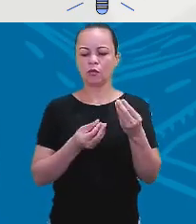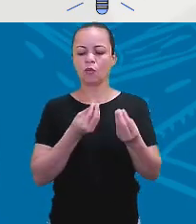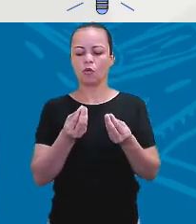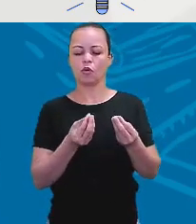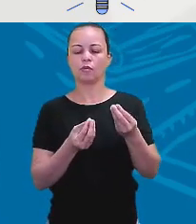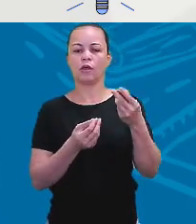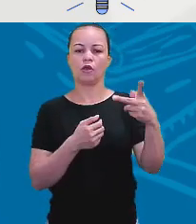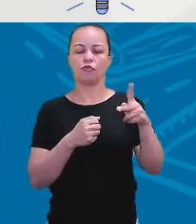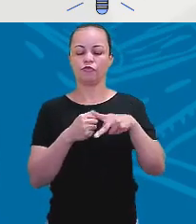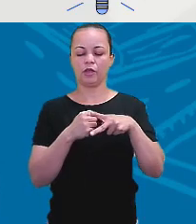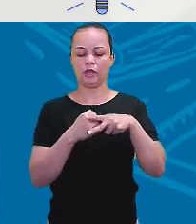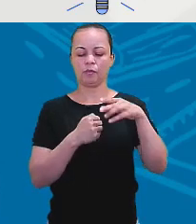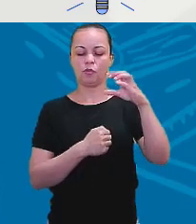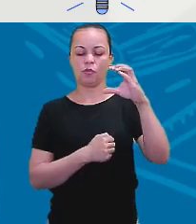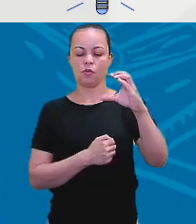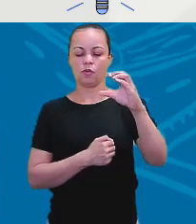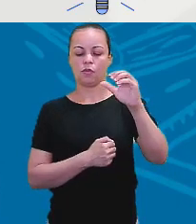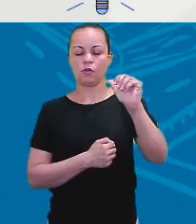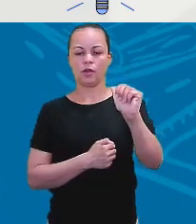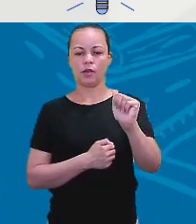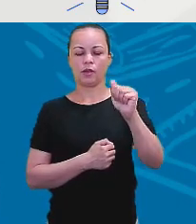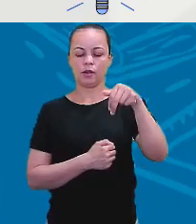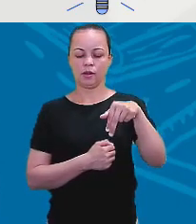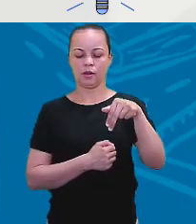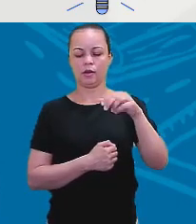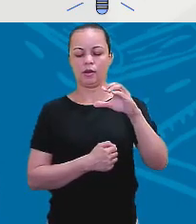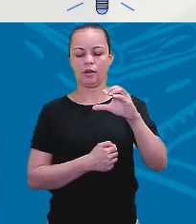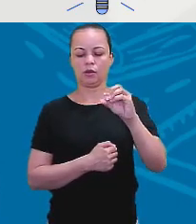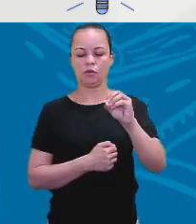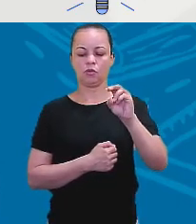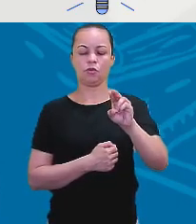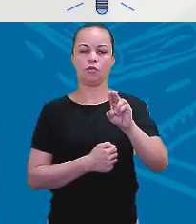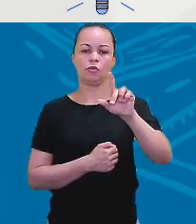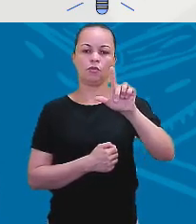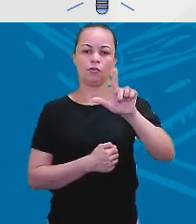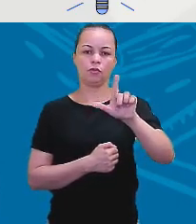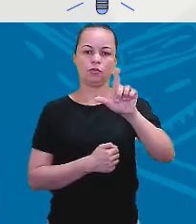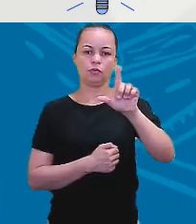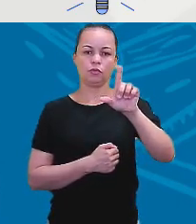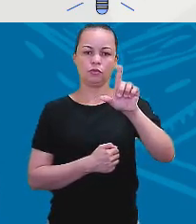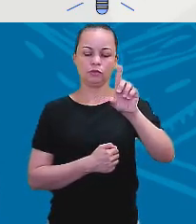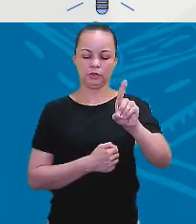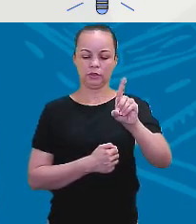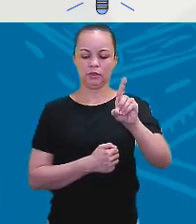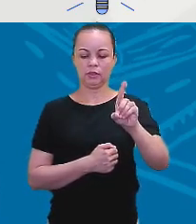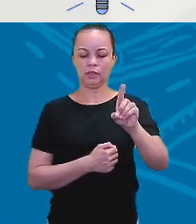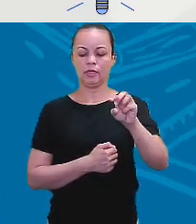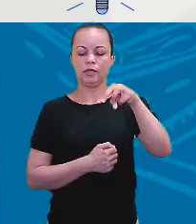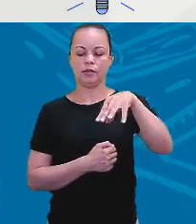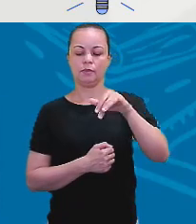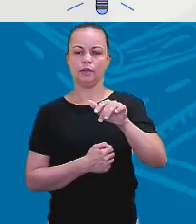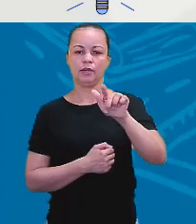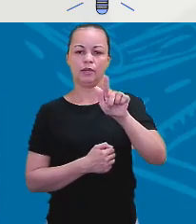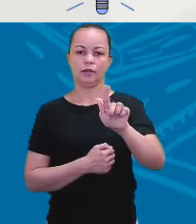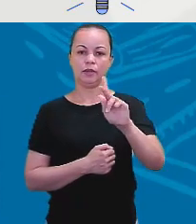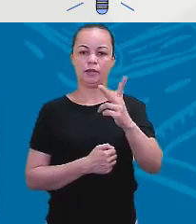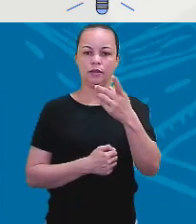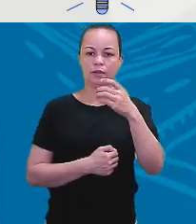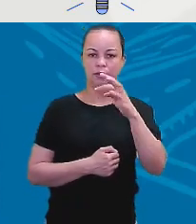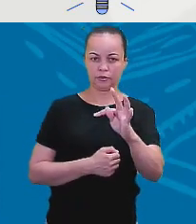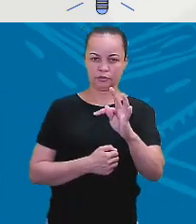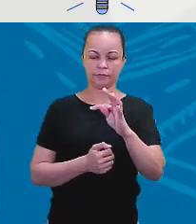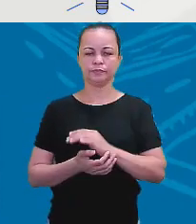could and might, na oração principal, esses verbos também deverão ser